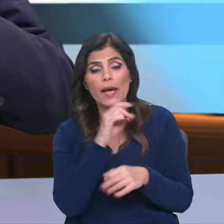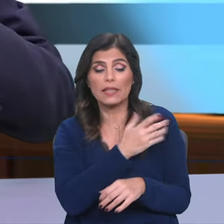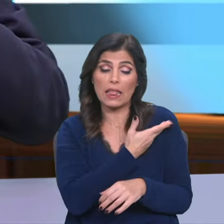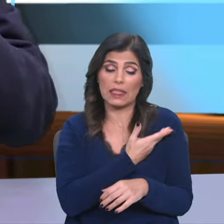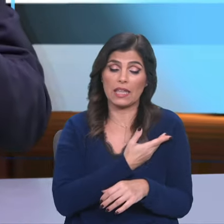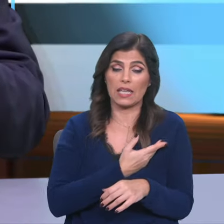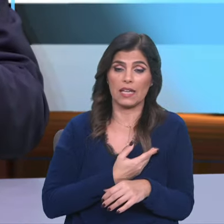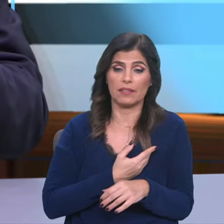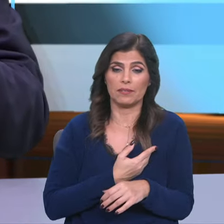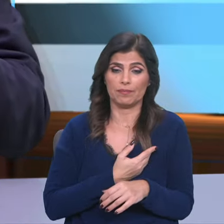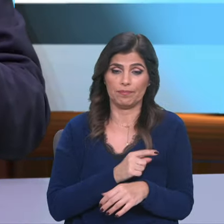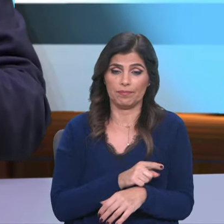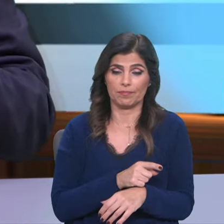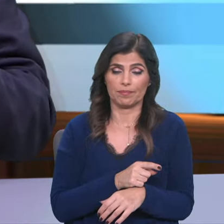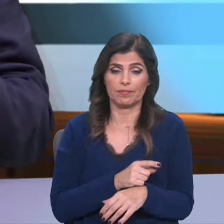figura, em imagem,